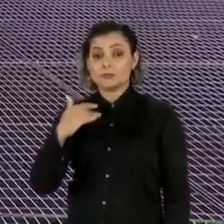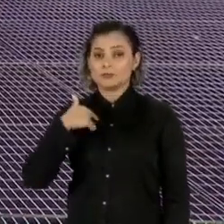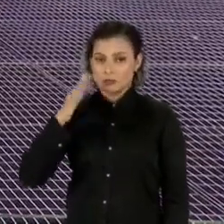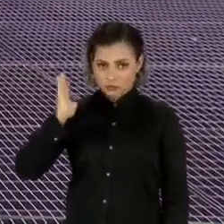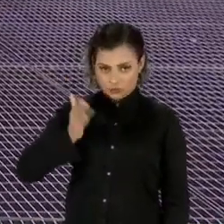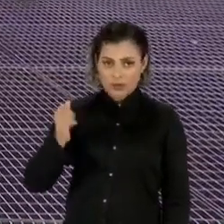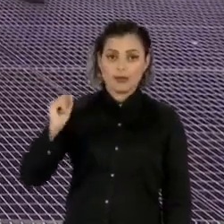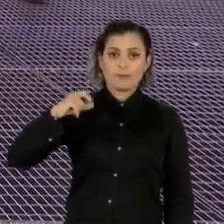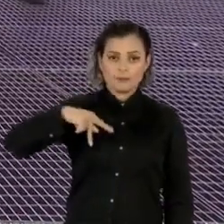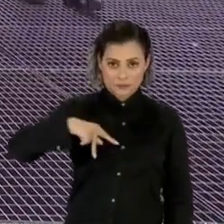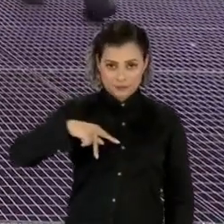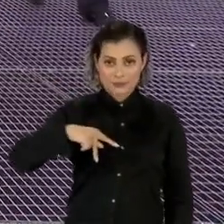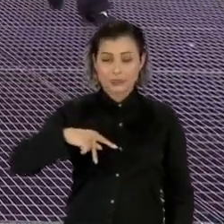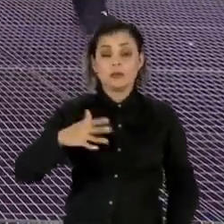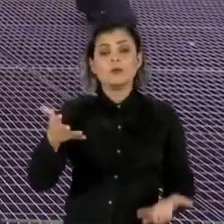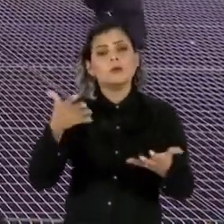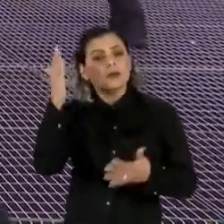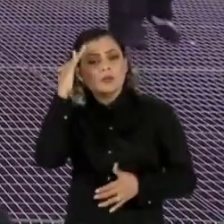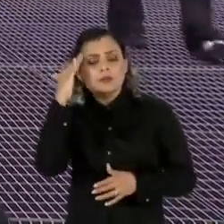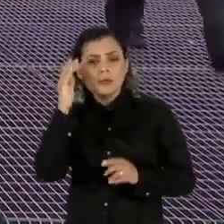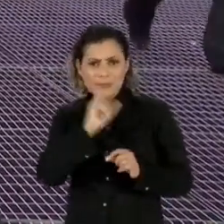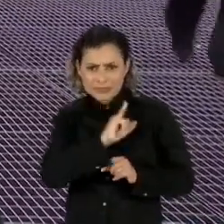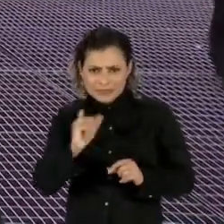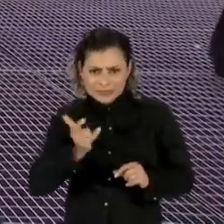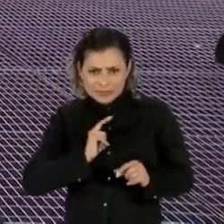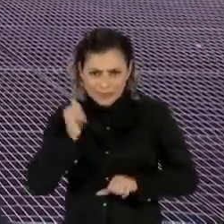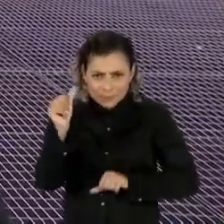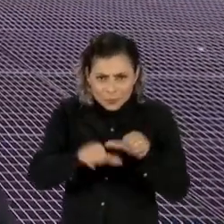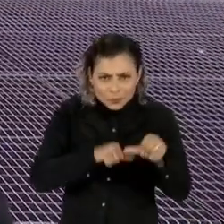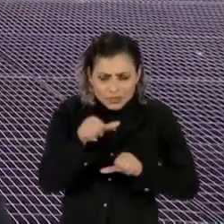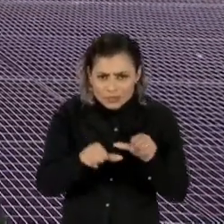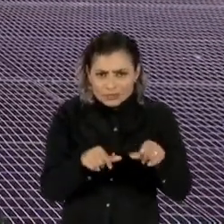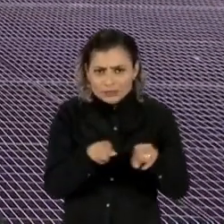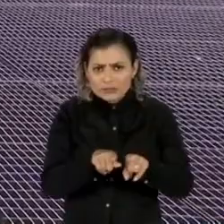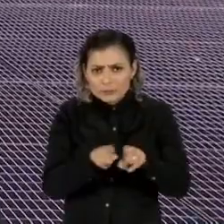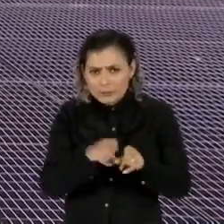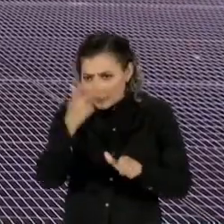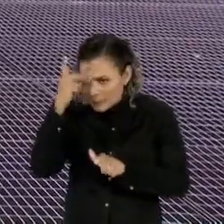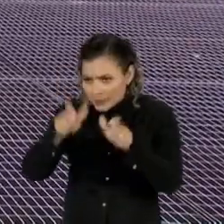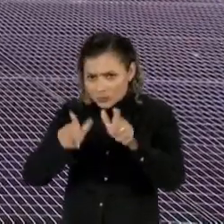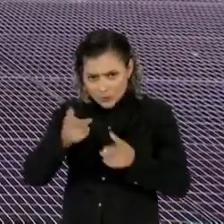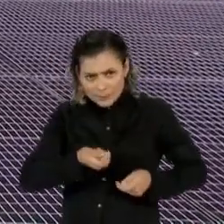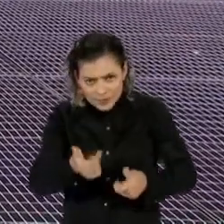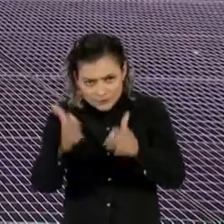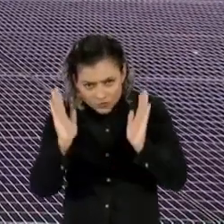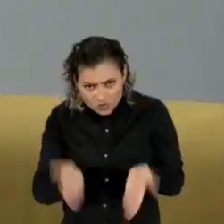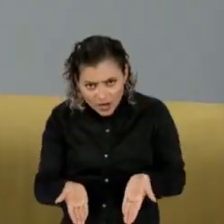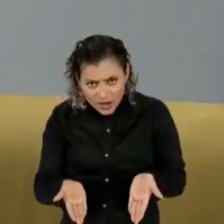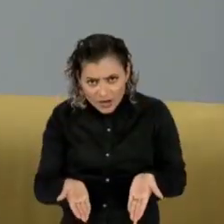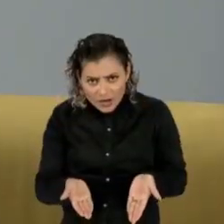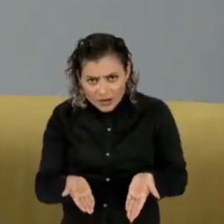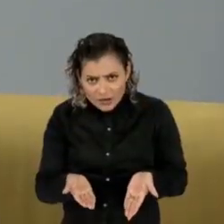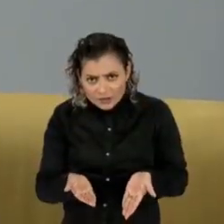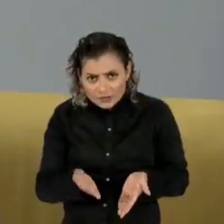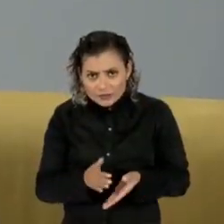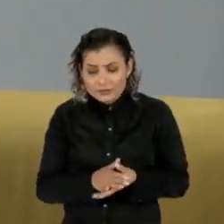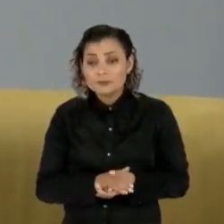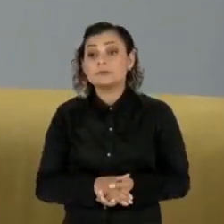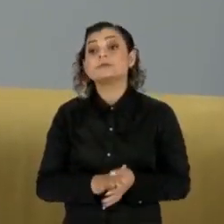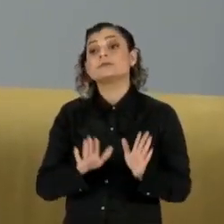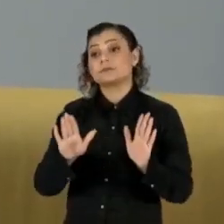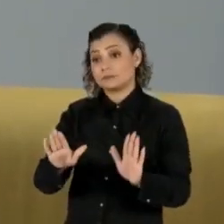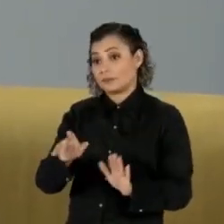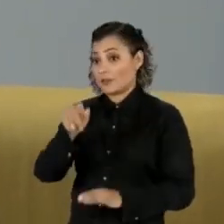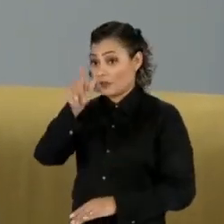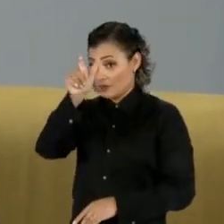aposentada. Eu gostaria de saber se vai ter alguma mudança para quem já tem esse benefício. Então,